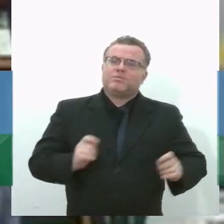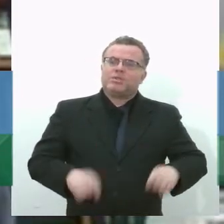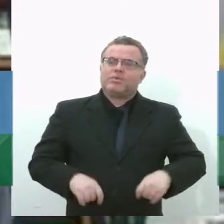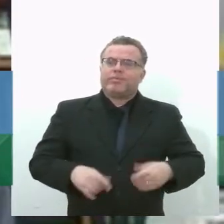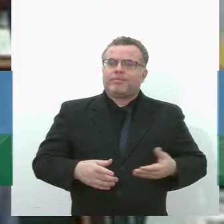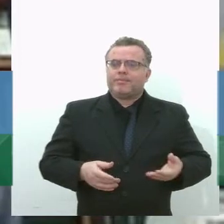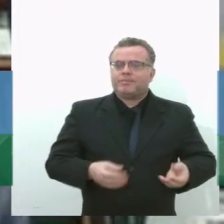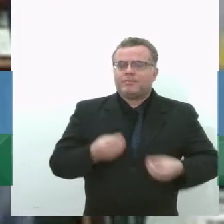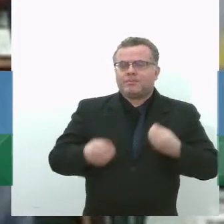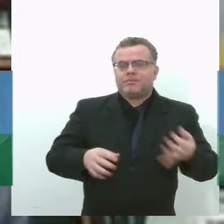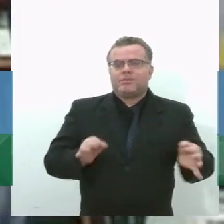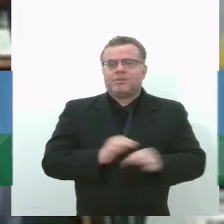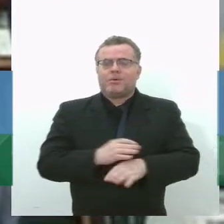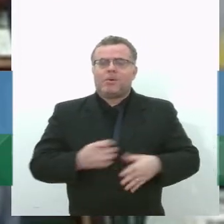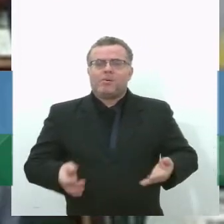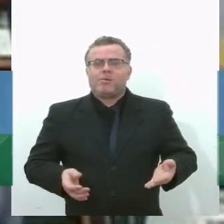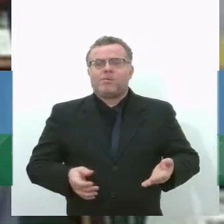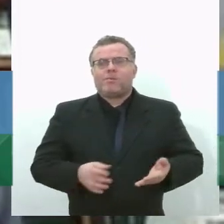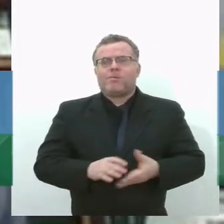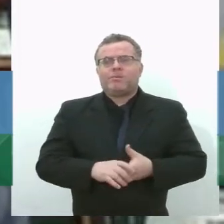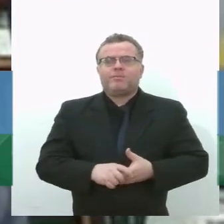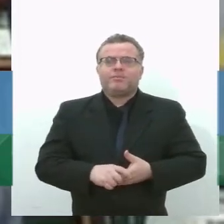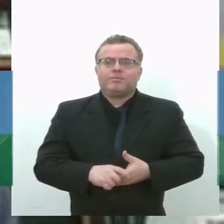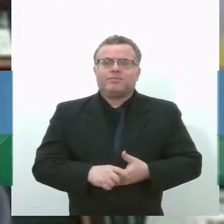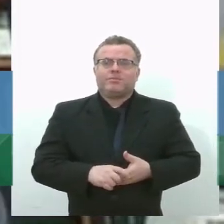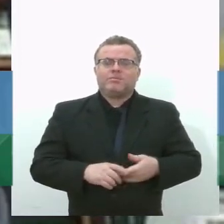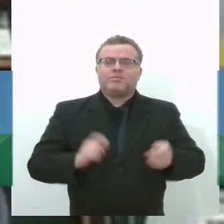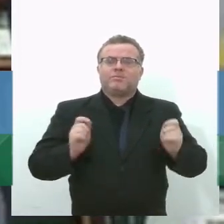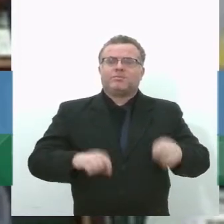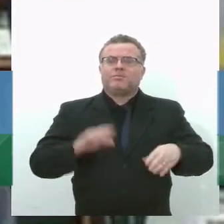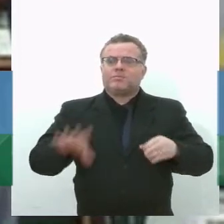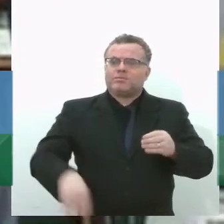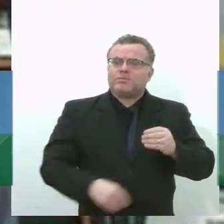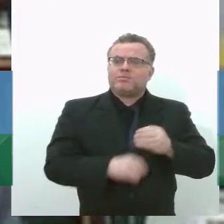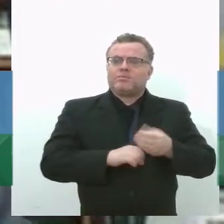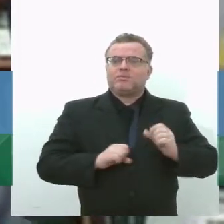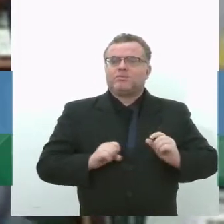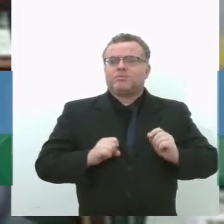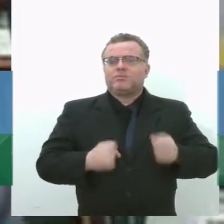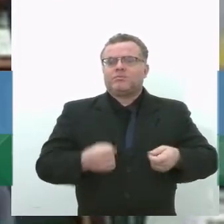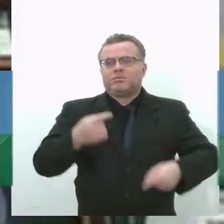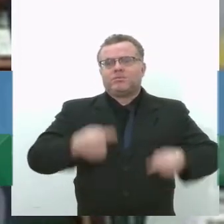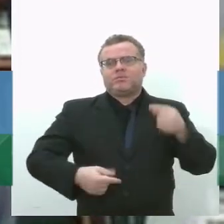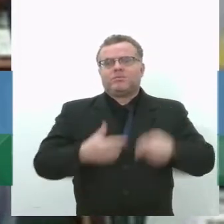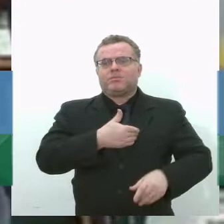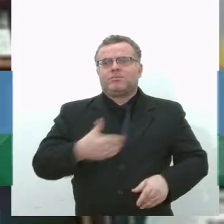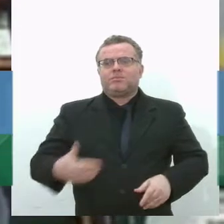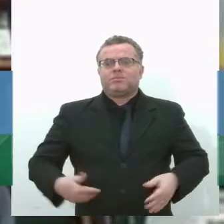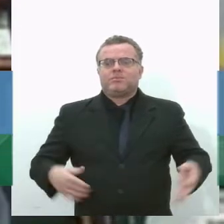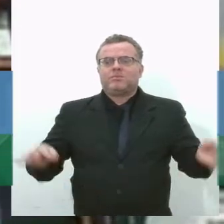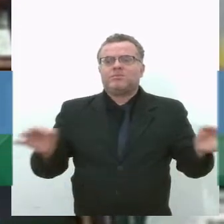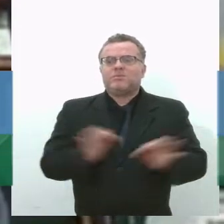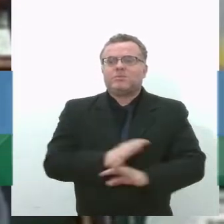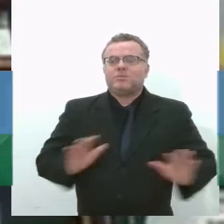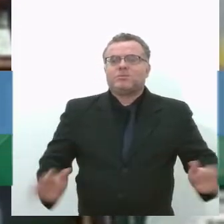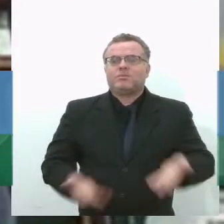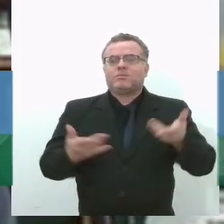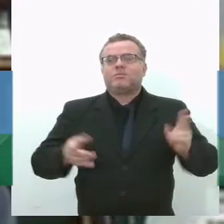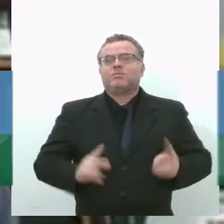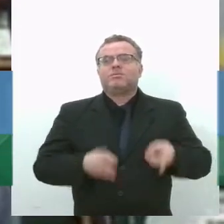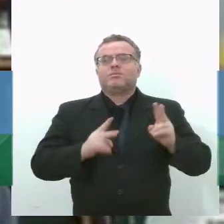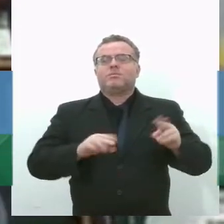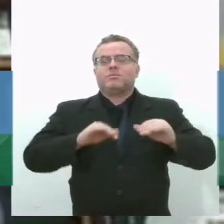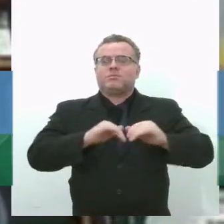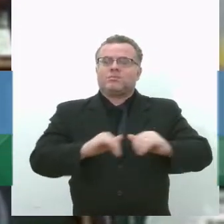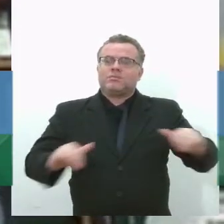muito adequada. Então, seria importante reforçar políticas públicas que realmente incentivassem a separação do